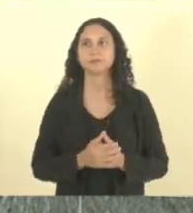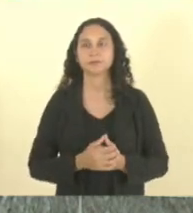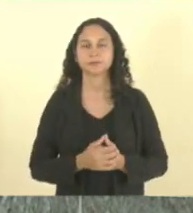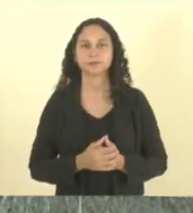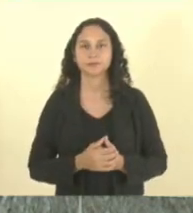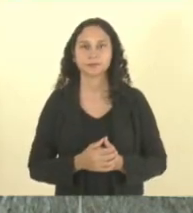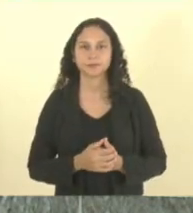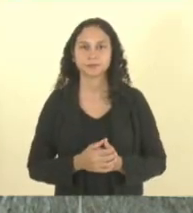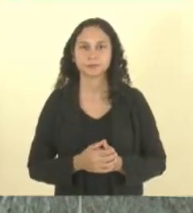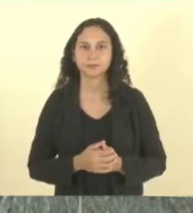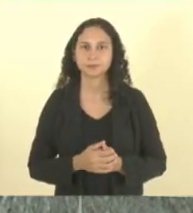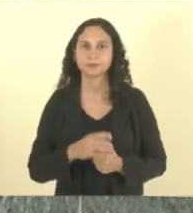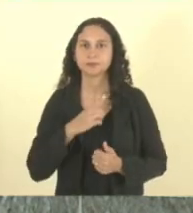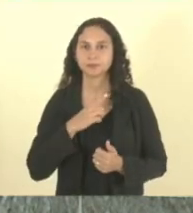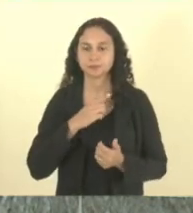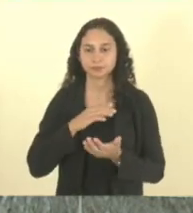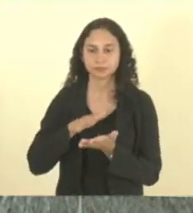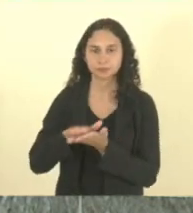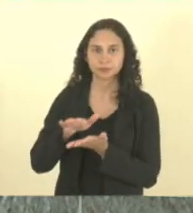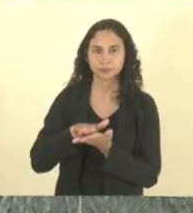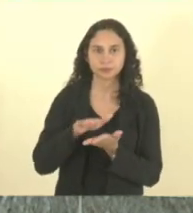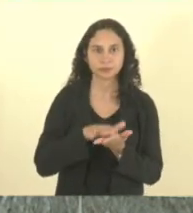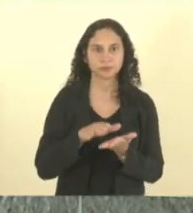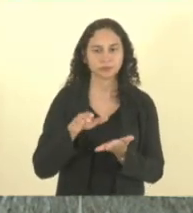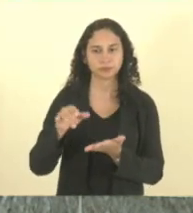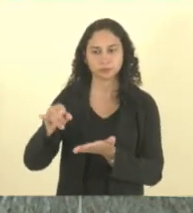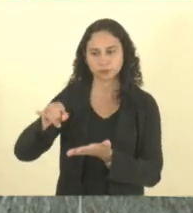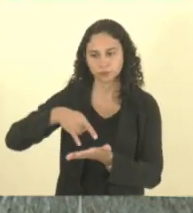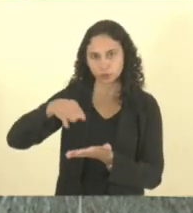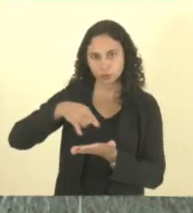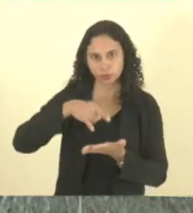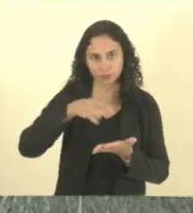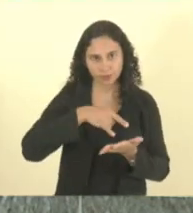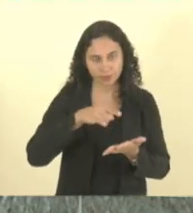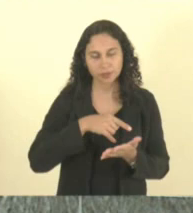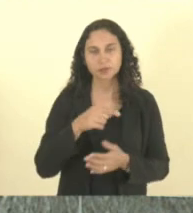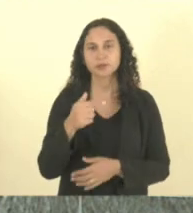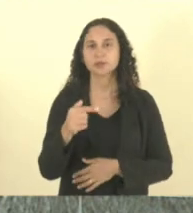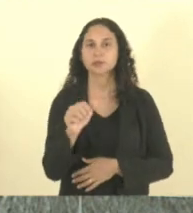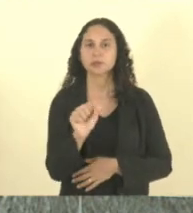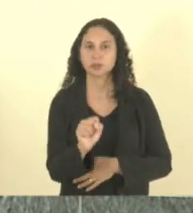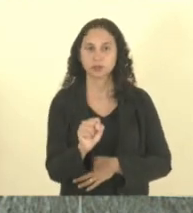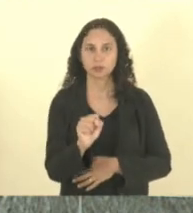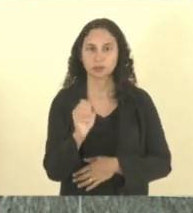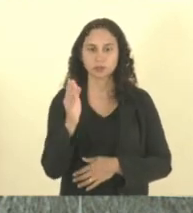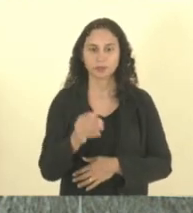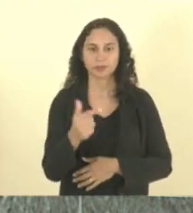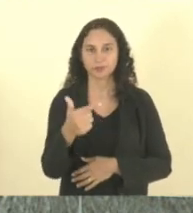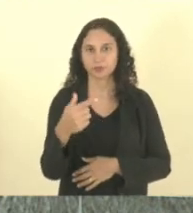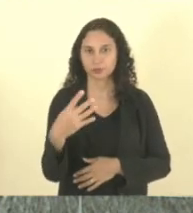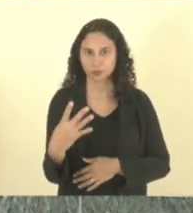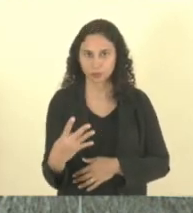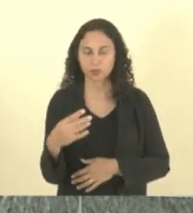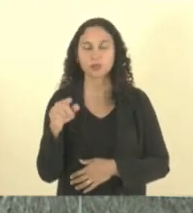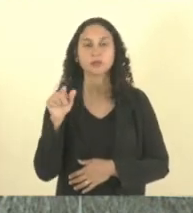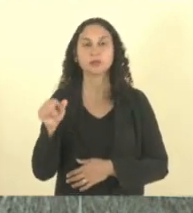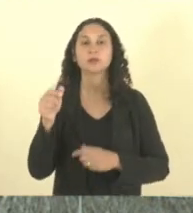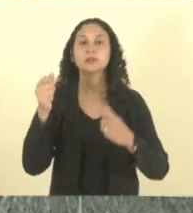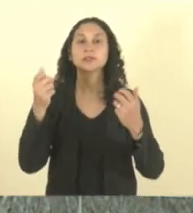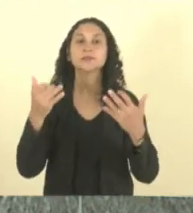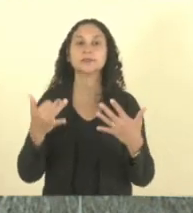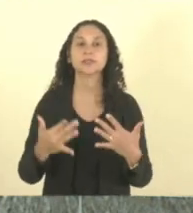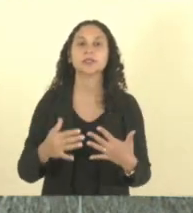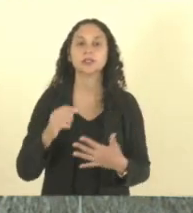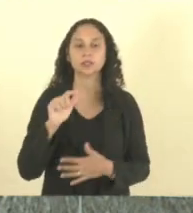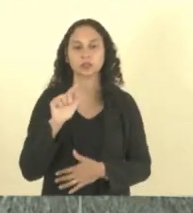Nós temos correspondências recebidas do ofício gabinete da Área 7824, de autoria do deputado Lucas Caramussa, justificando sua